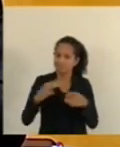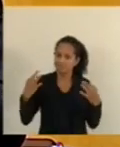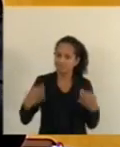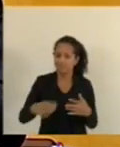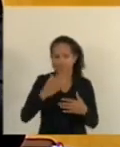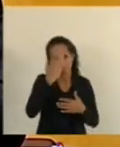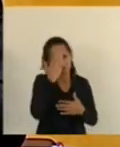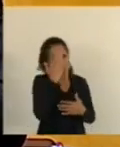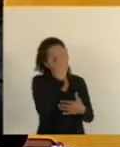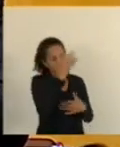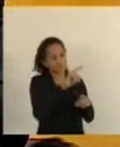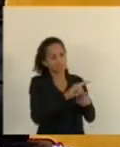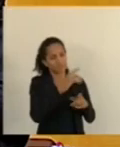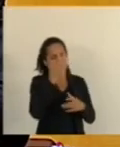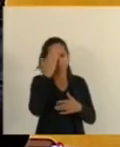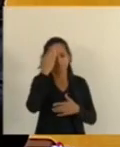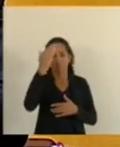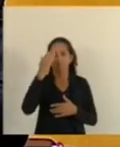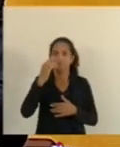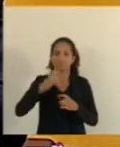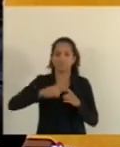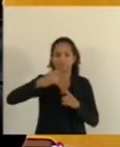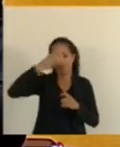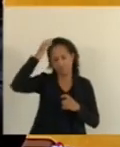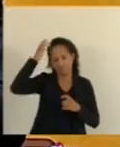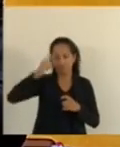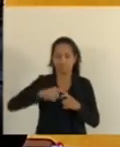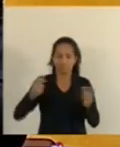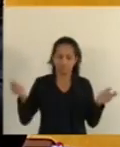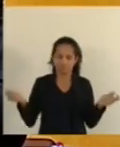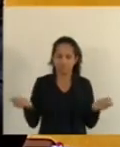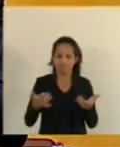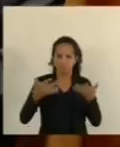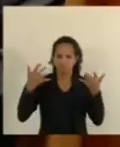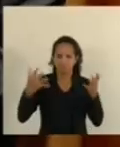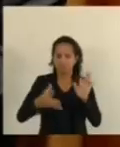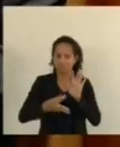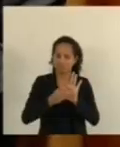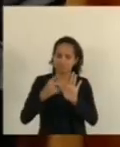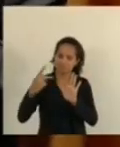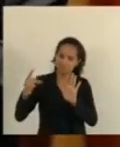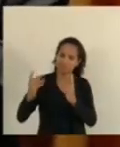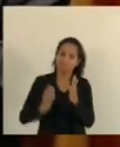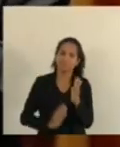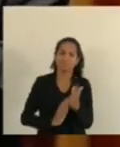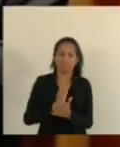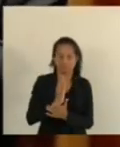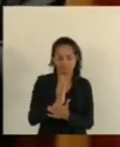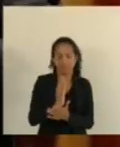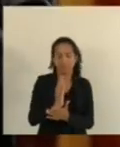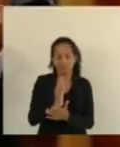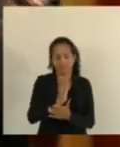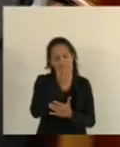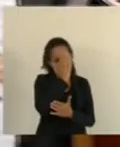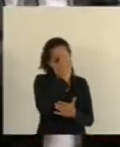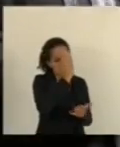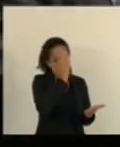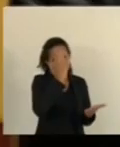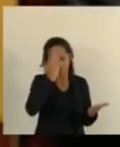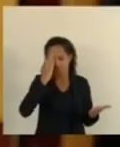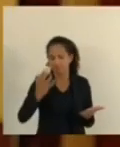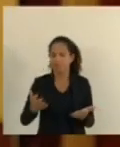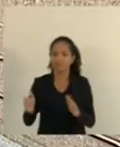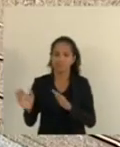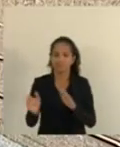E agradecer também O doutor Hércules Que ele veio Abrilhantar esse projeto Com essa emenda Que foi aprovada Dessa data Obrigado Passamos